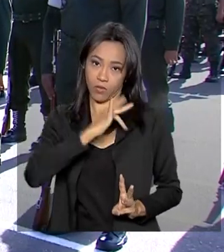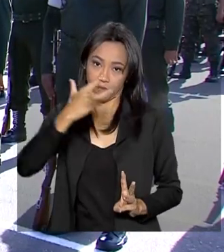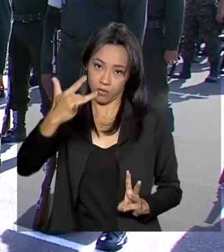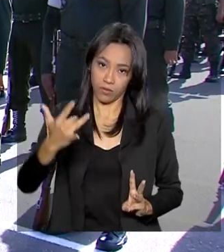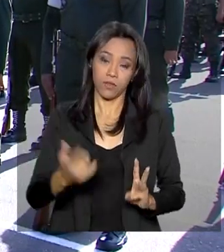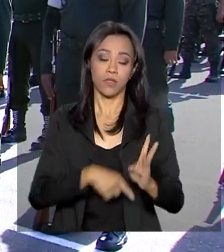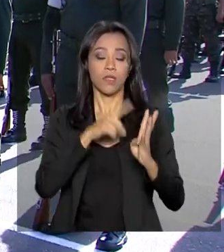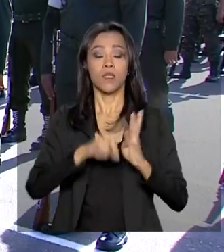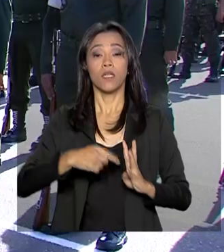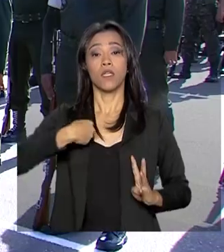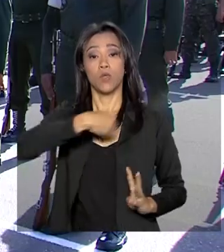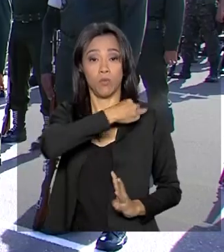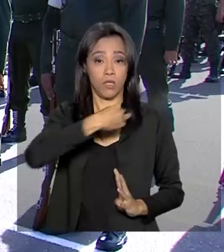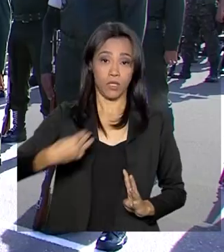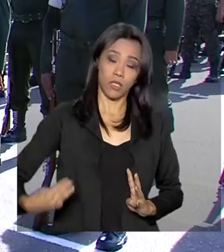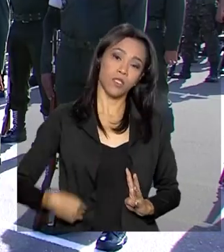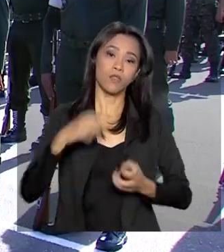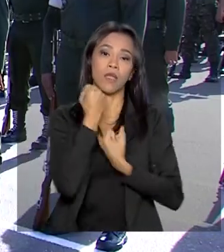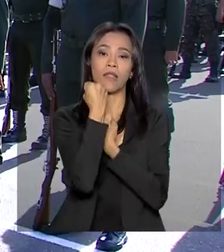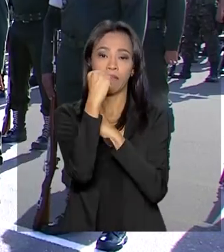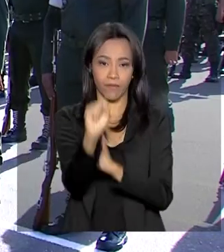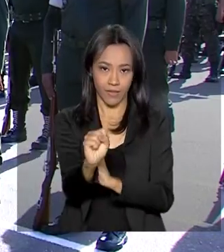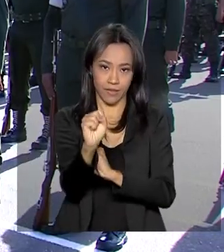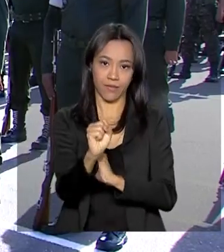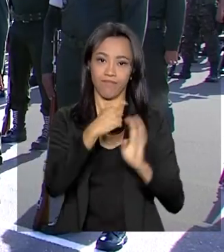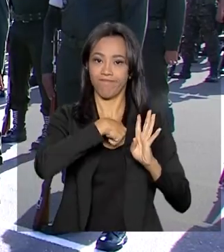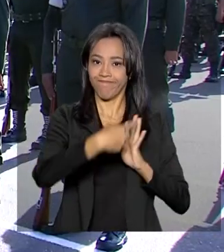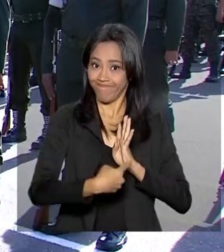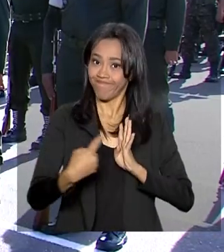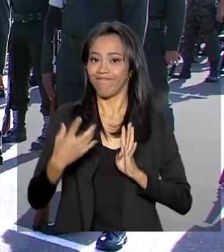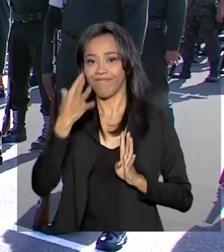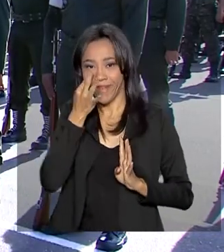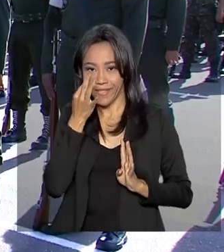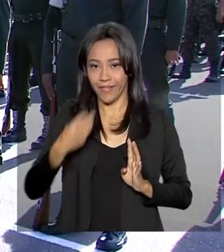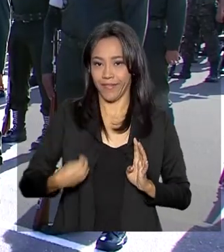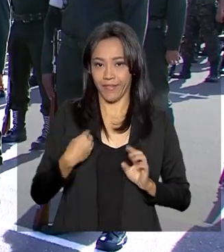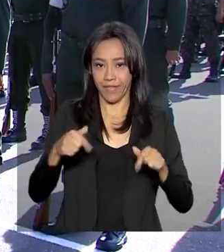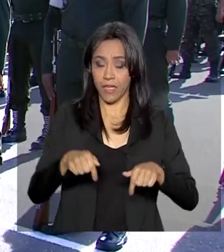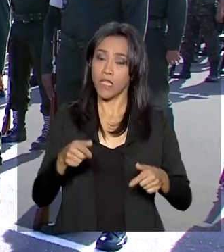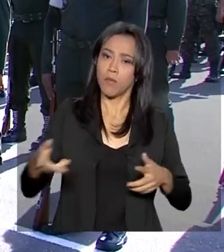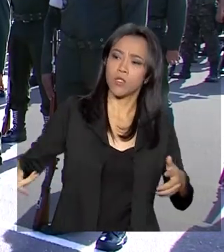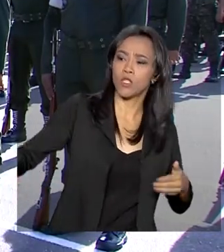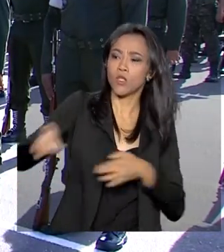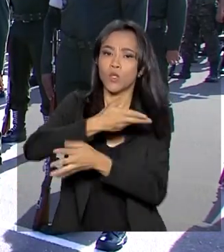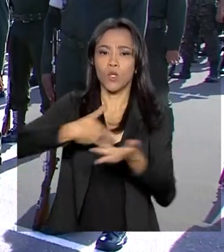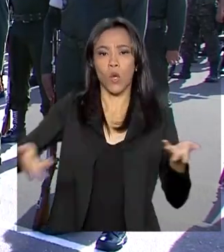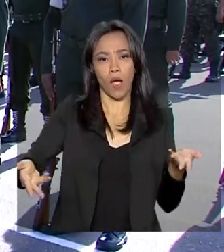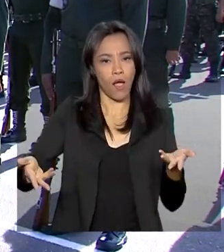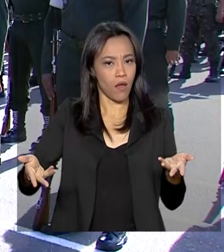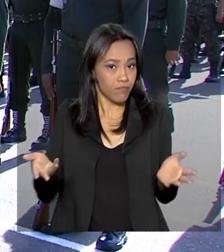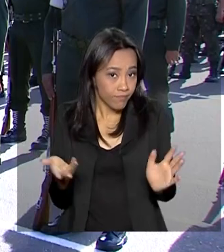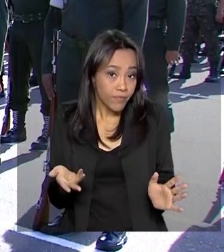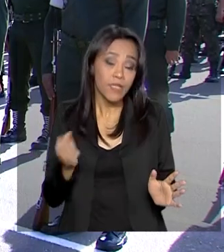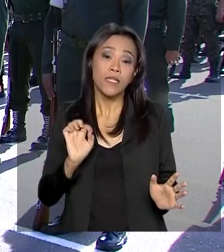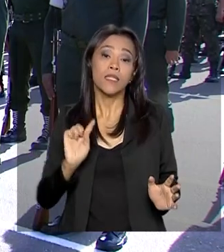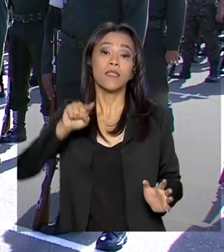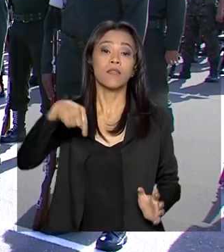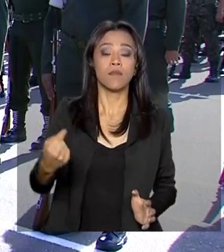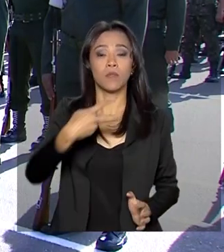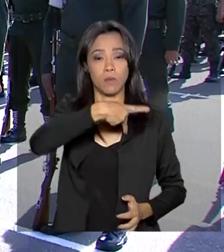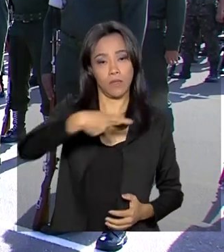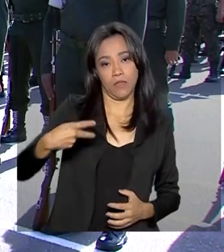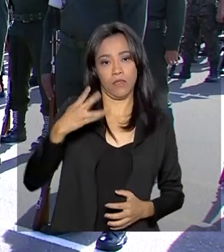Defesa, Fernando Azevedo. Logo após essa transferência de cargo, o presidente da República